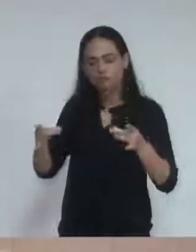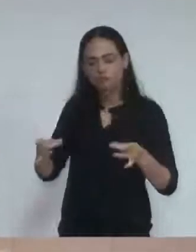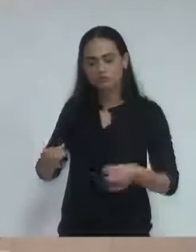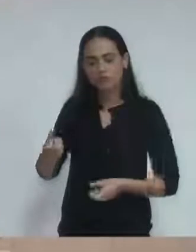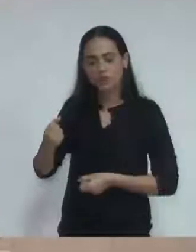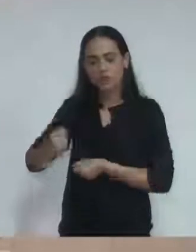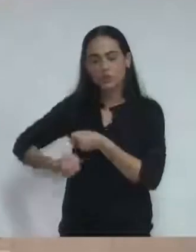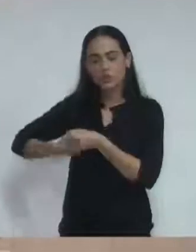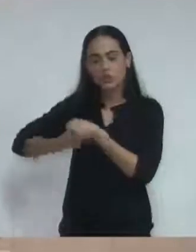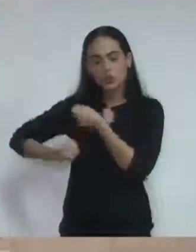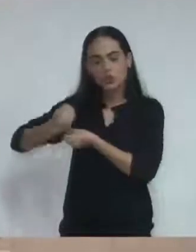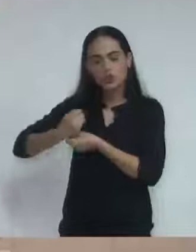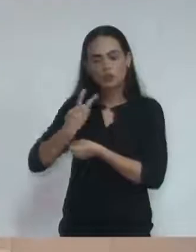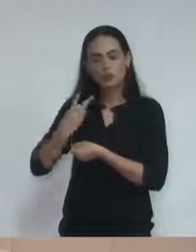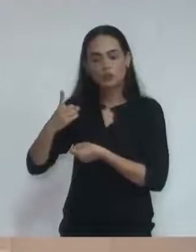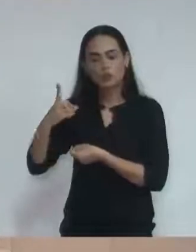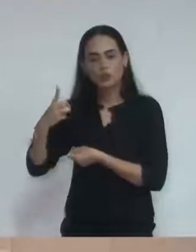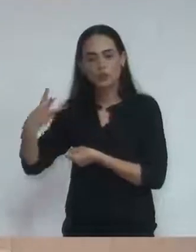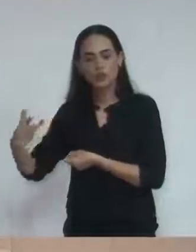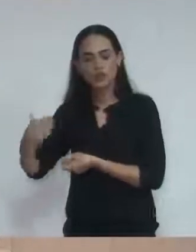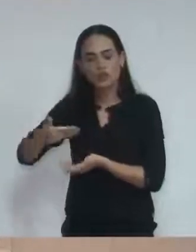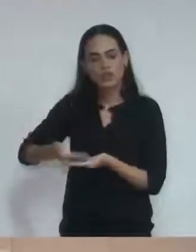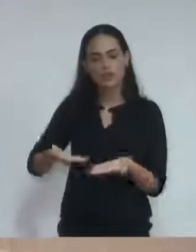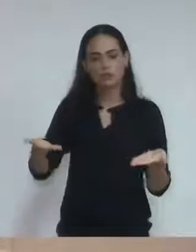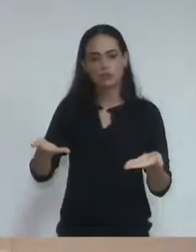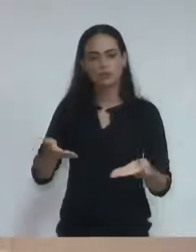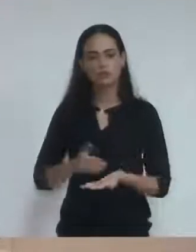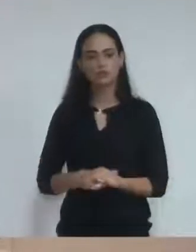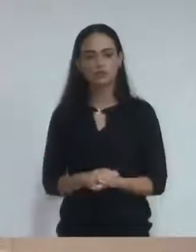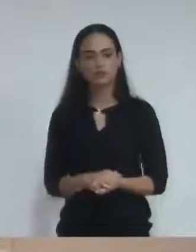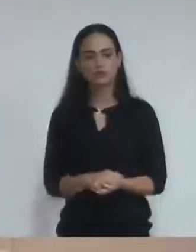2013, 2014, 2015, 2016 e 2017, até a presente data.